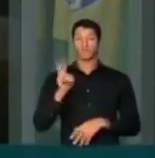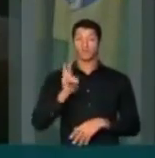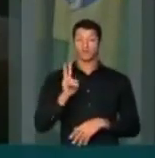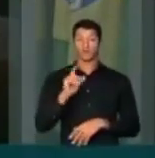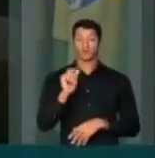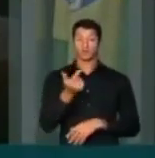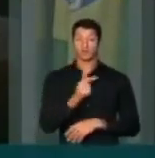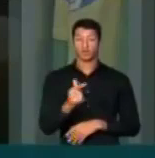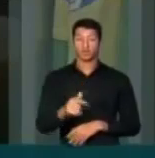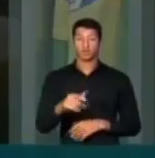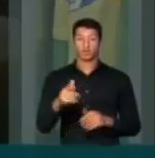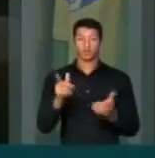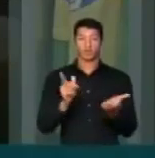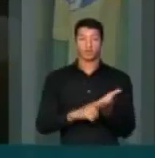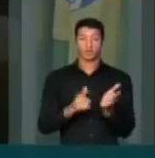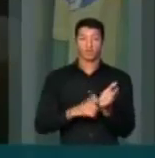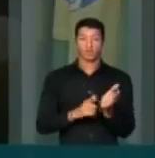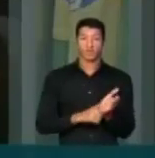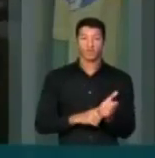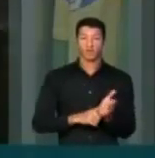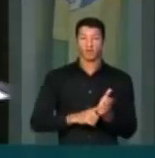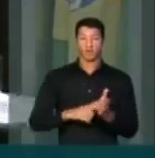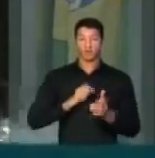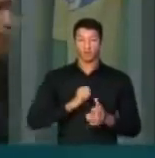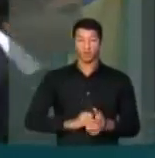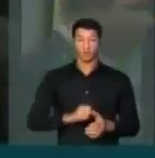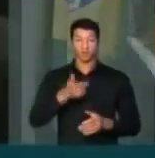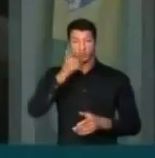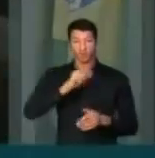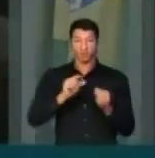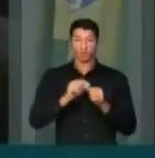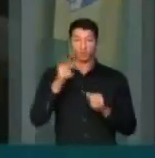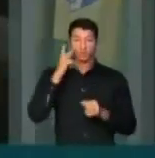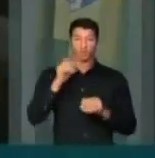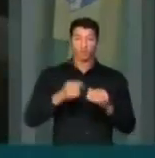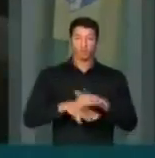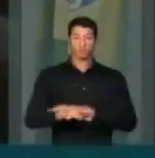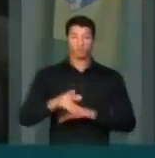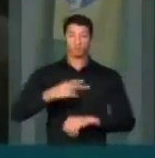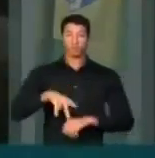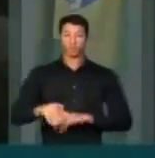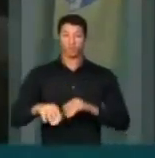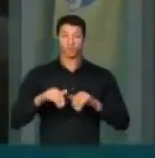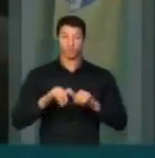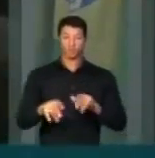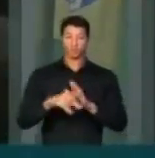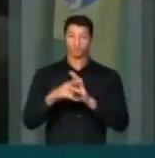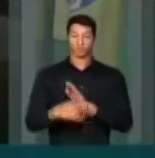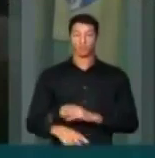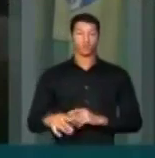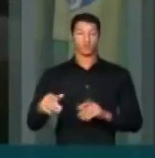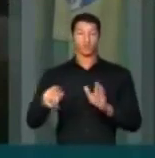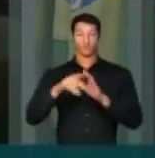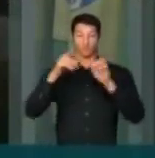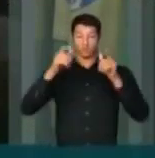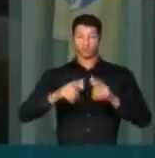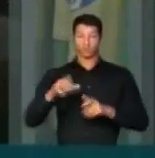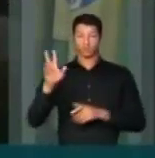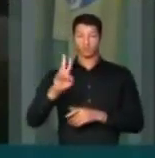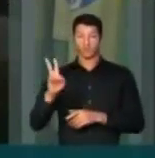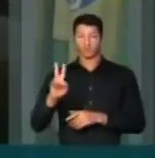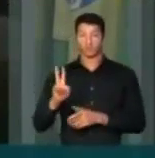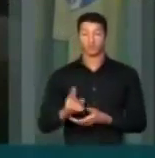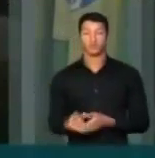que nem papel higiênico consegue produzir para abastecer o seu mercado local. Senhor